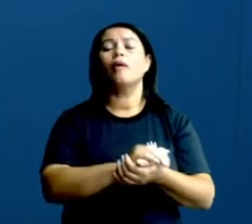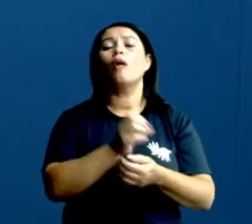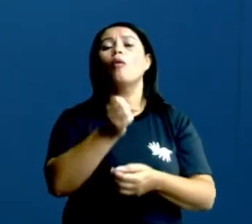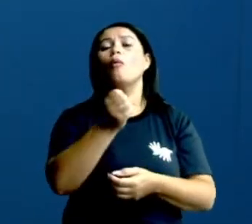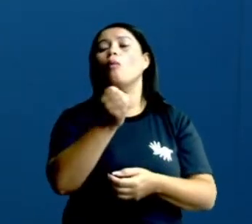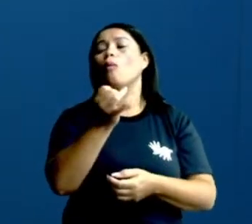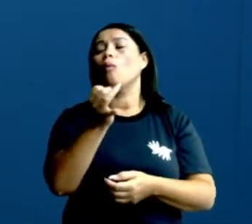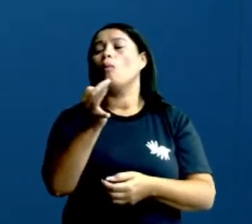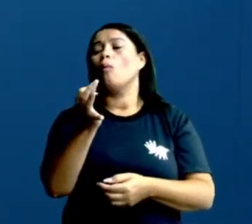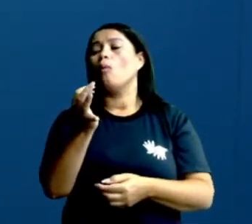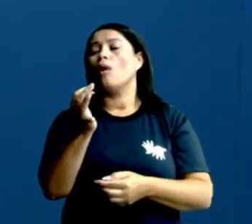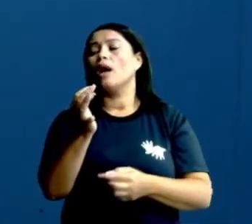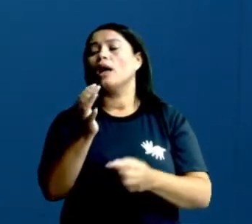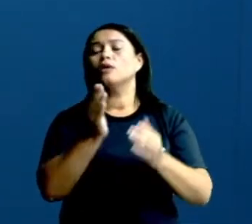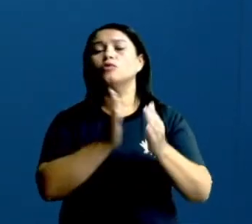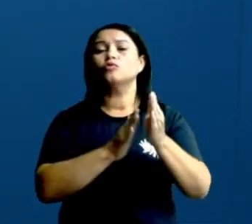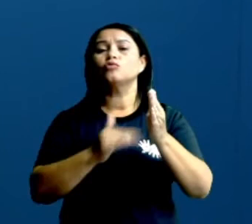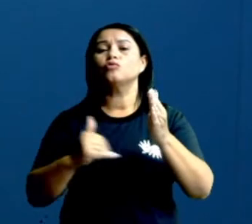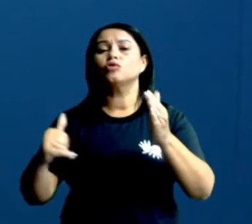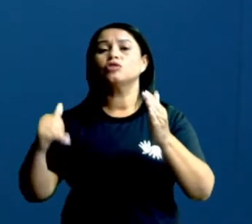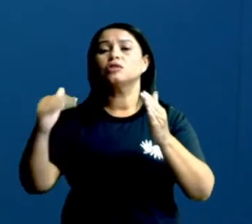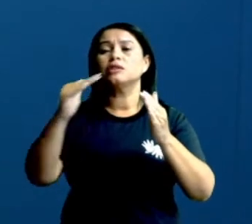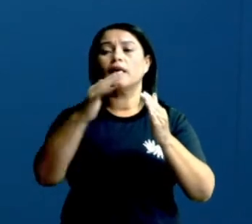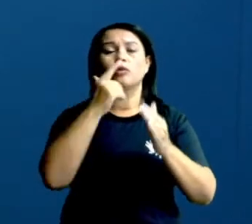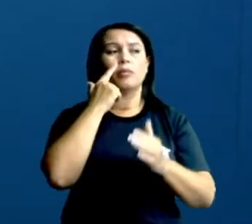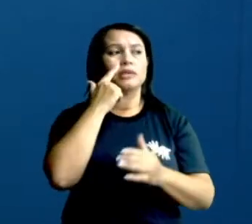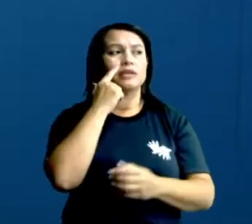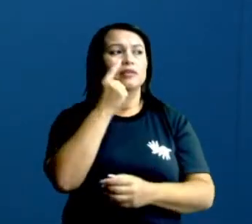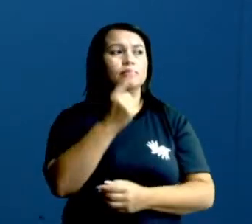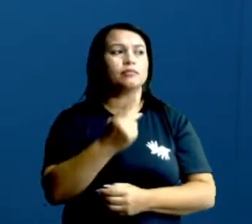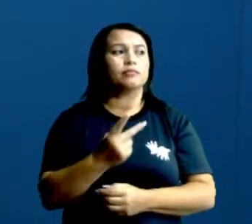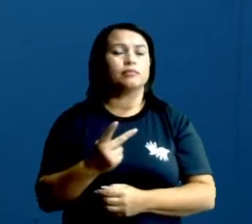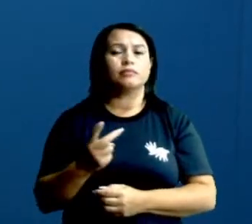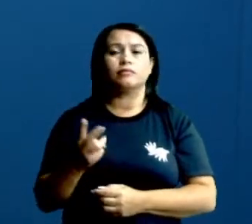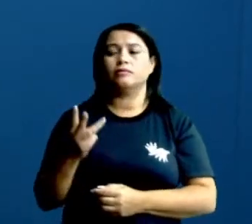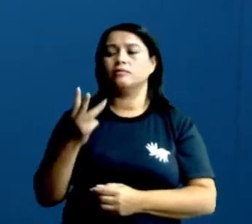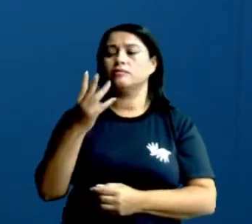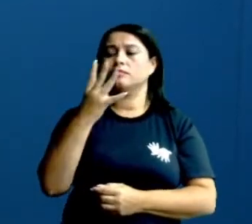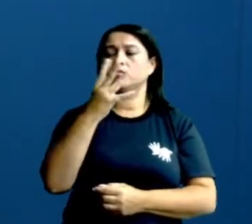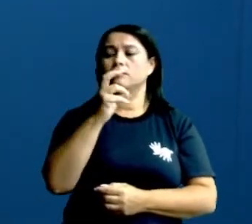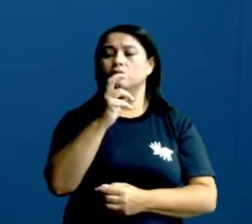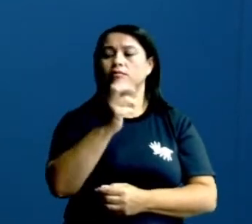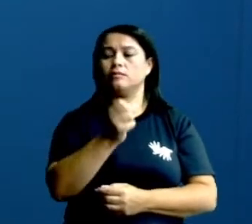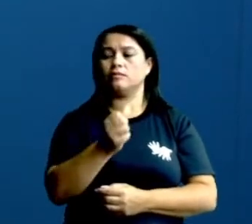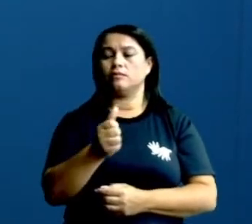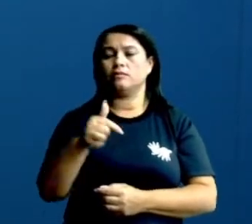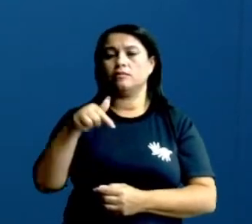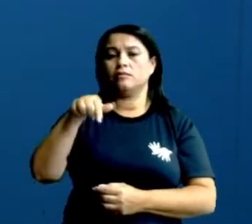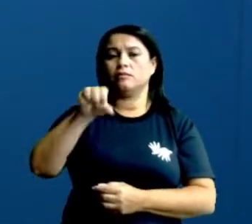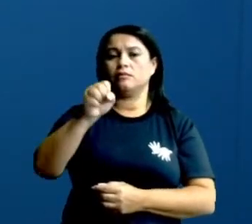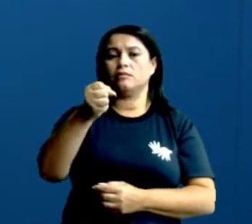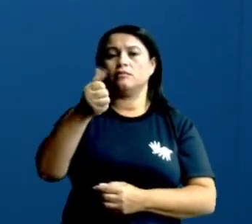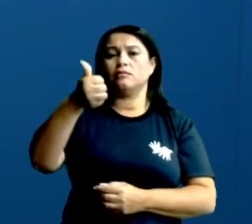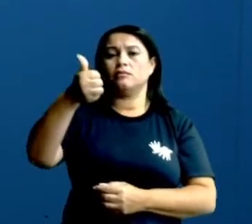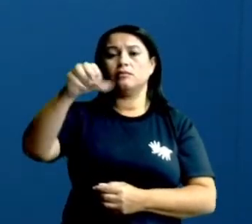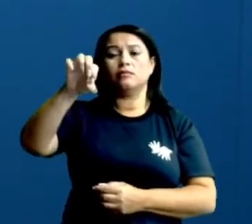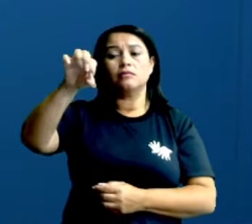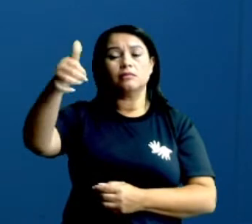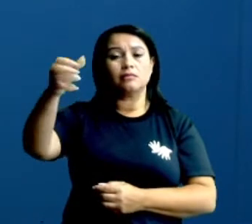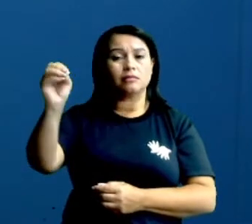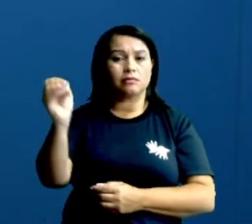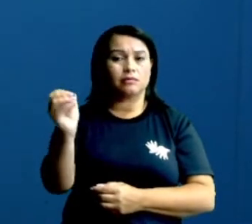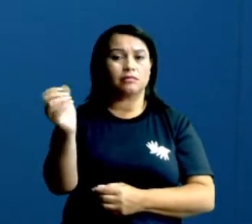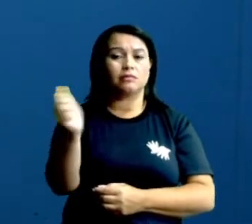Quantos lados eu tenho essa minha figura aqui? Vem cá. Um, dois, três, quatro, cinco, seis, sete, oito,